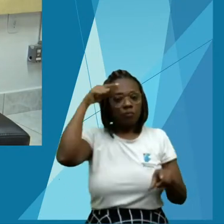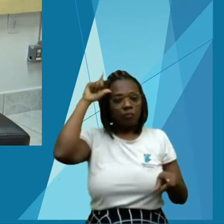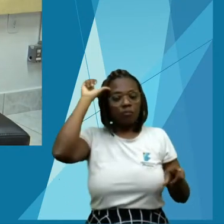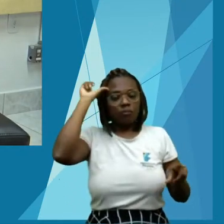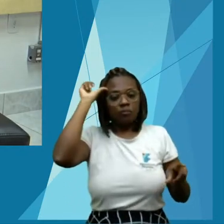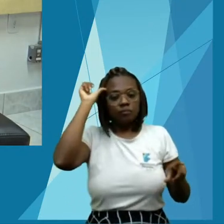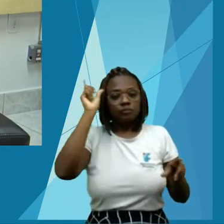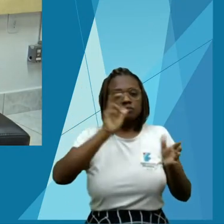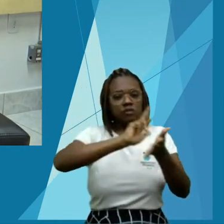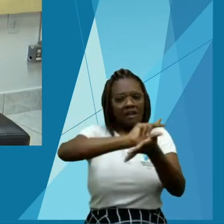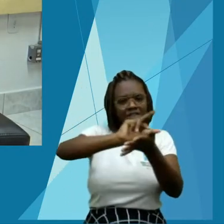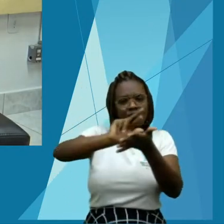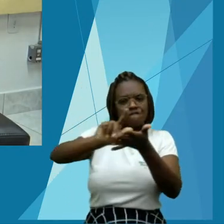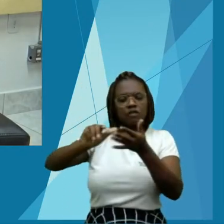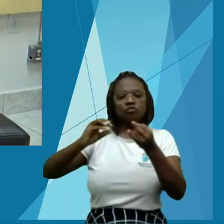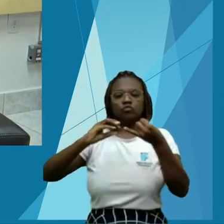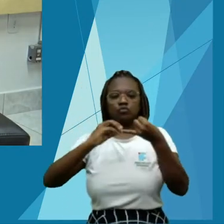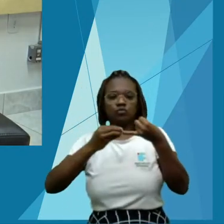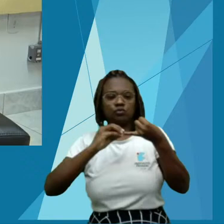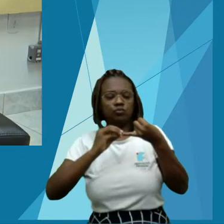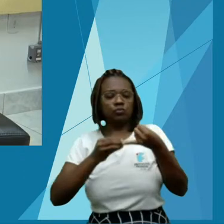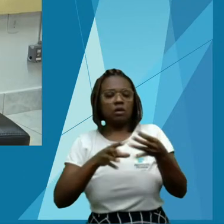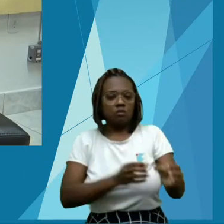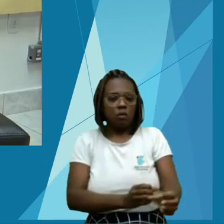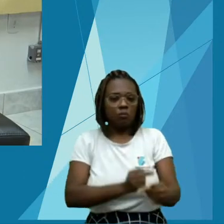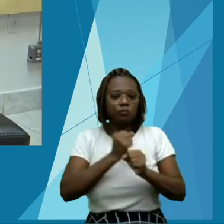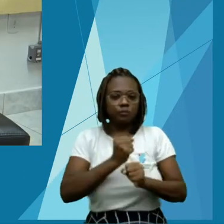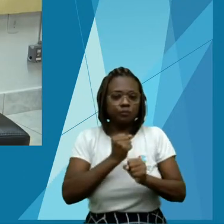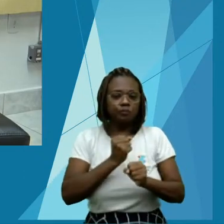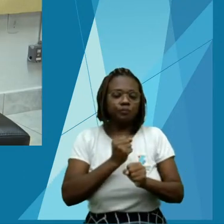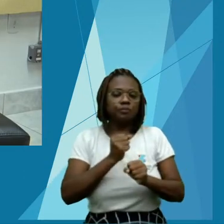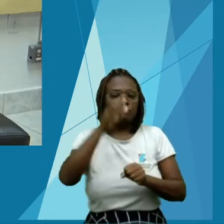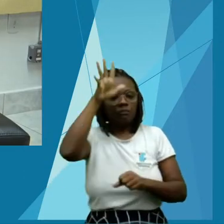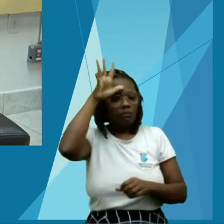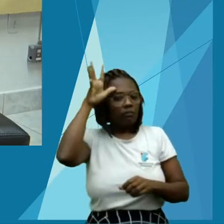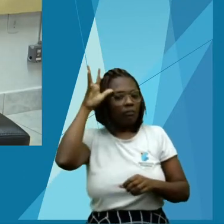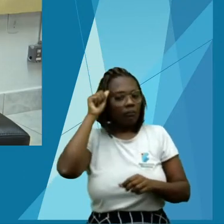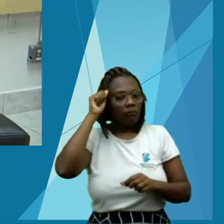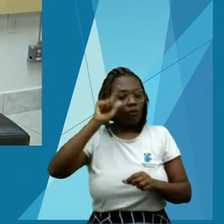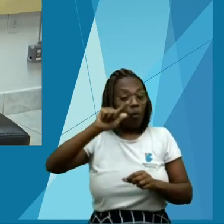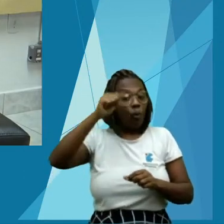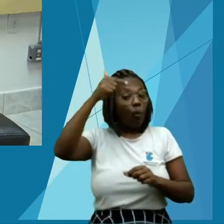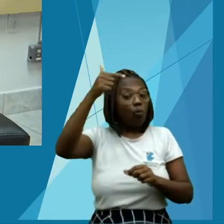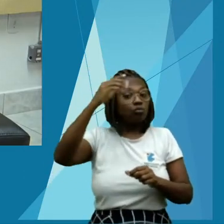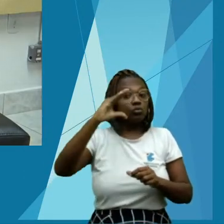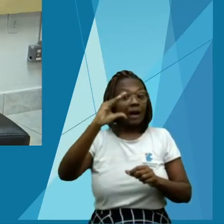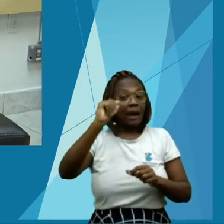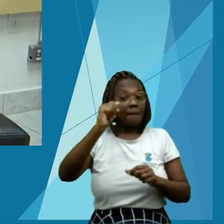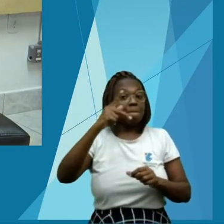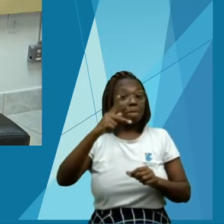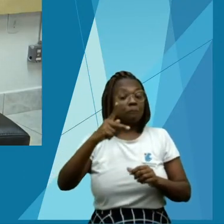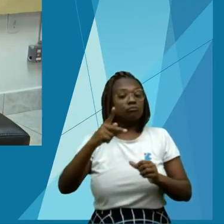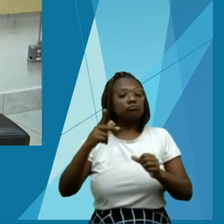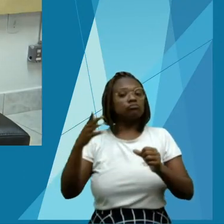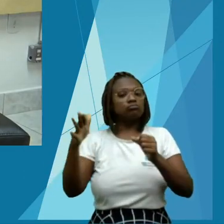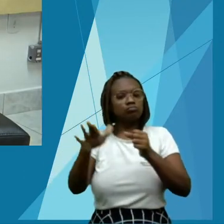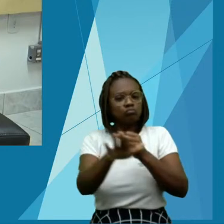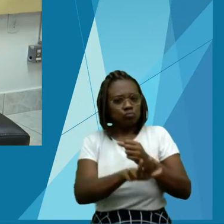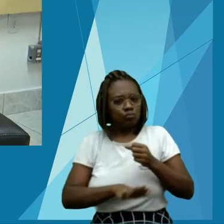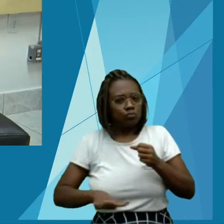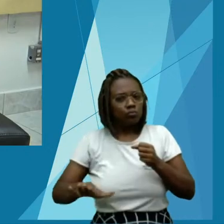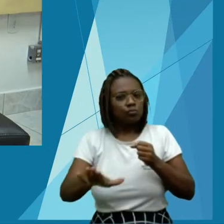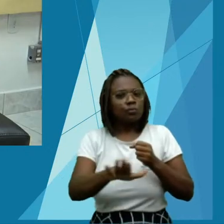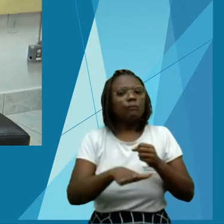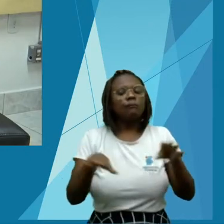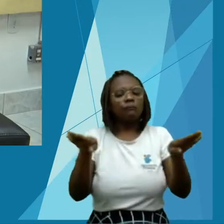florestais para conservação em áreas de reserva legal. A outra parte do livro, já partindo para o final, tratamos da